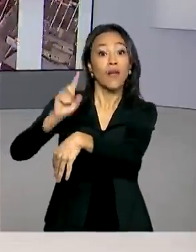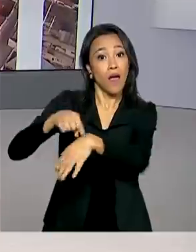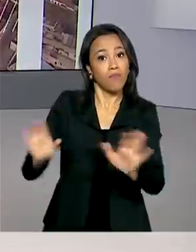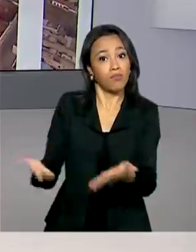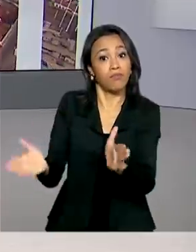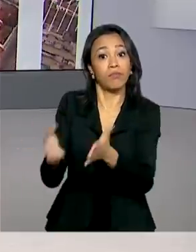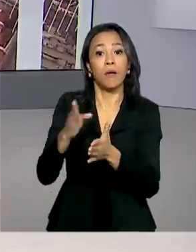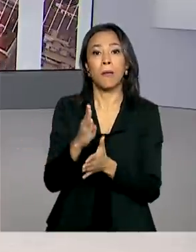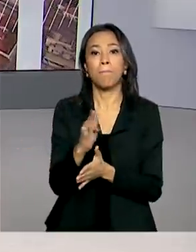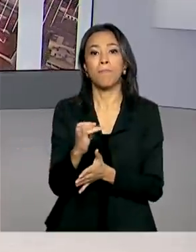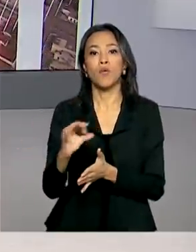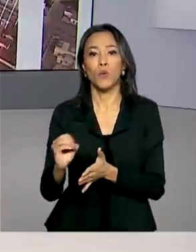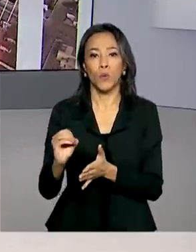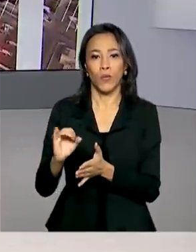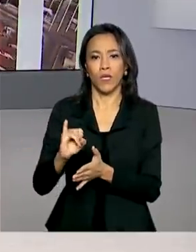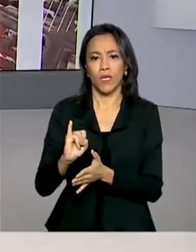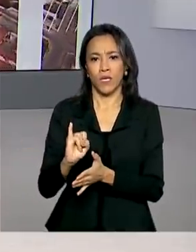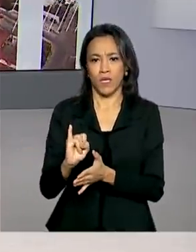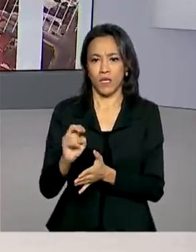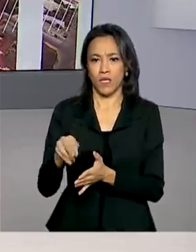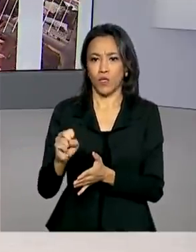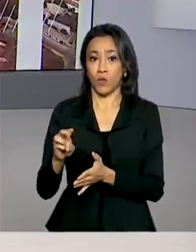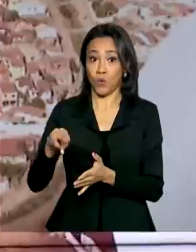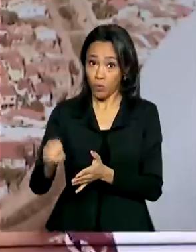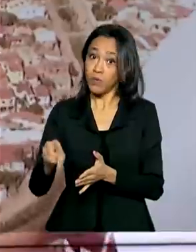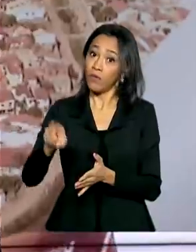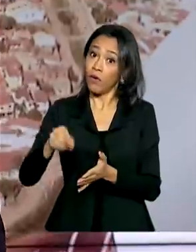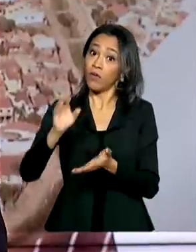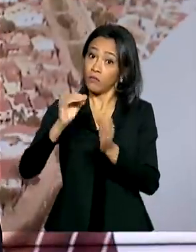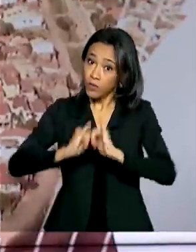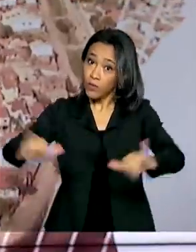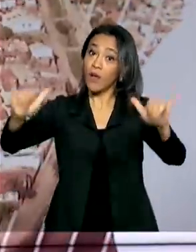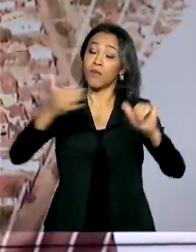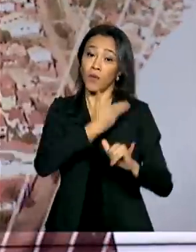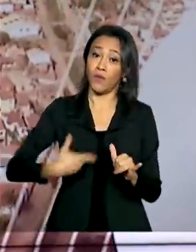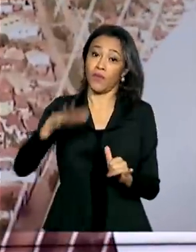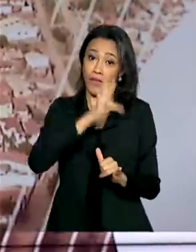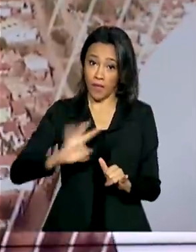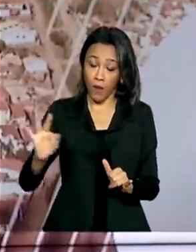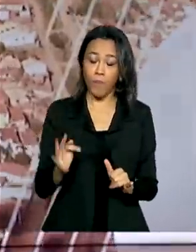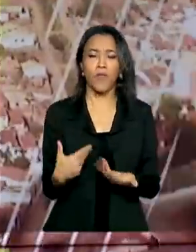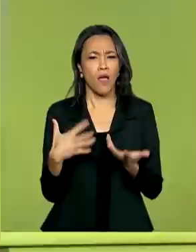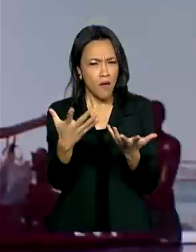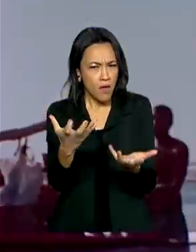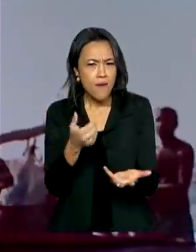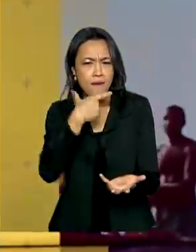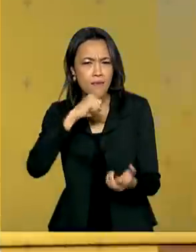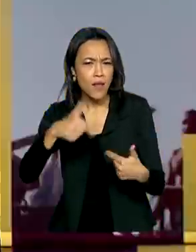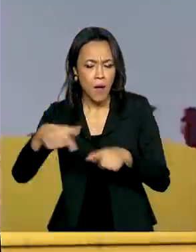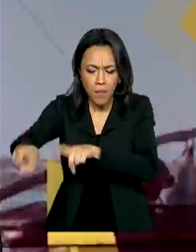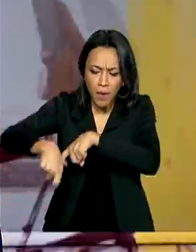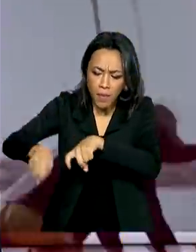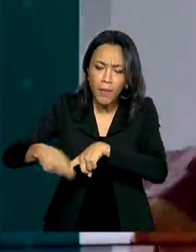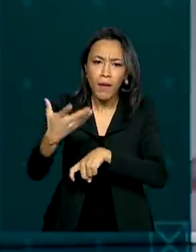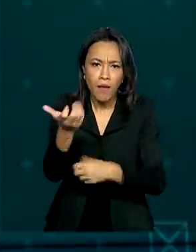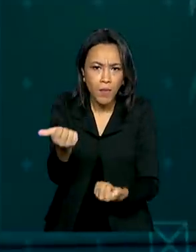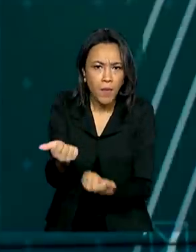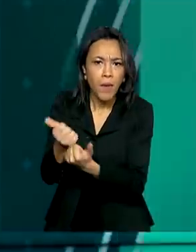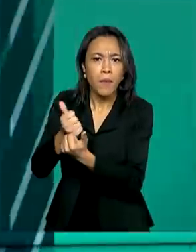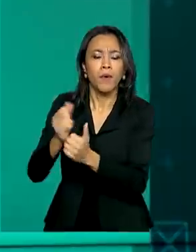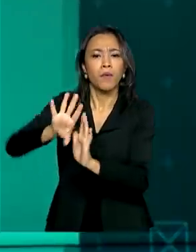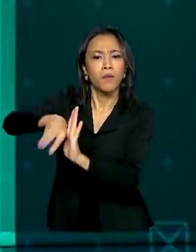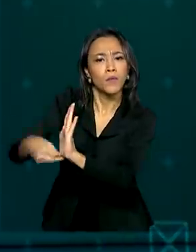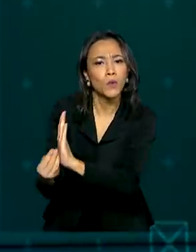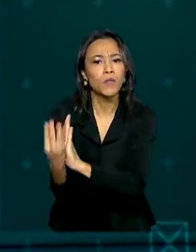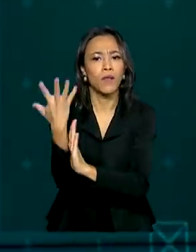chamados bioinsumos foi lançado pelo governo federal. O produtor que quiser apostar na agricultura sustentável vai contar com